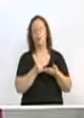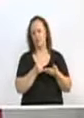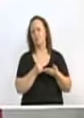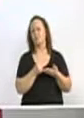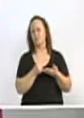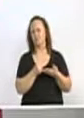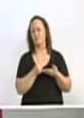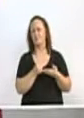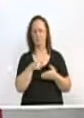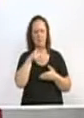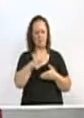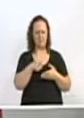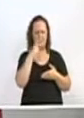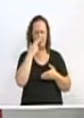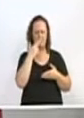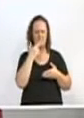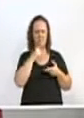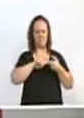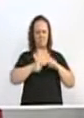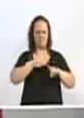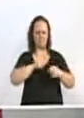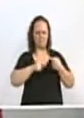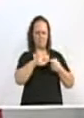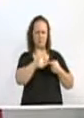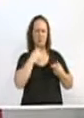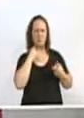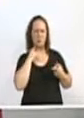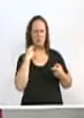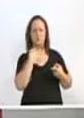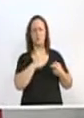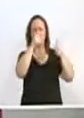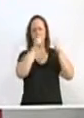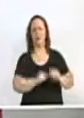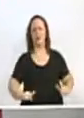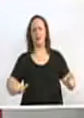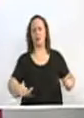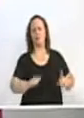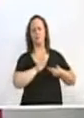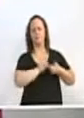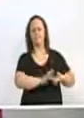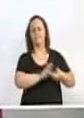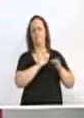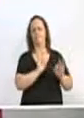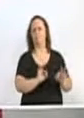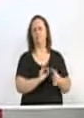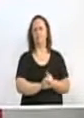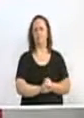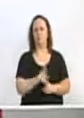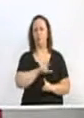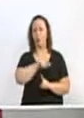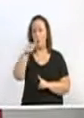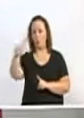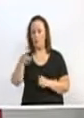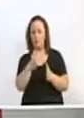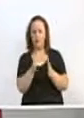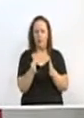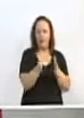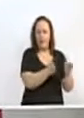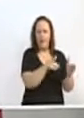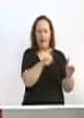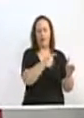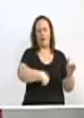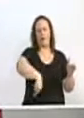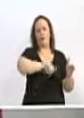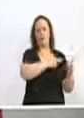maracutaia precisa ser desvendada, e esta casa tem parte da responsabilidade. A outra é do Ministério Público, do Poder Judiciário, e outras